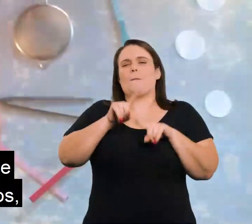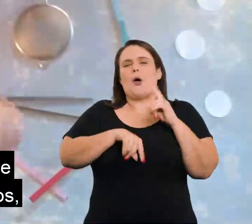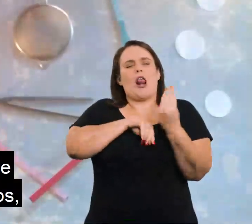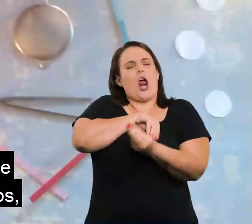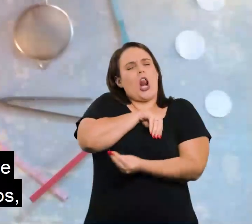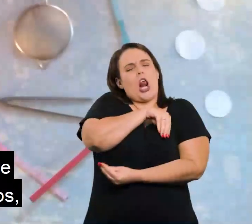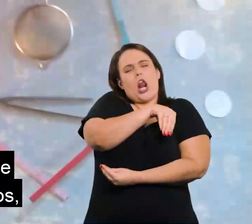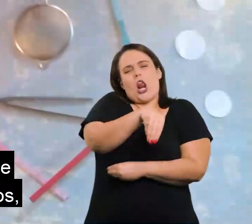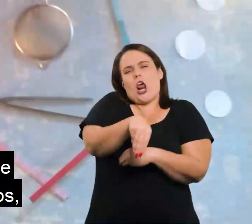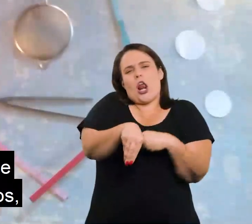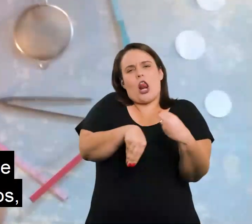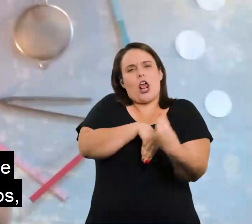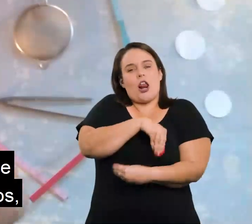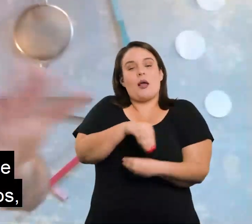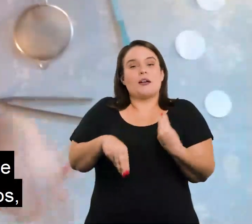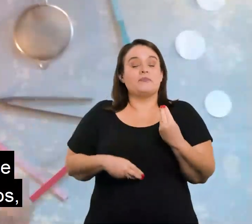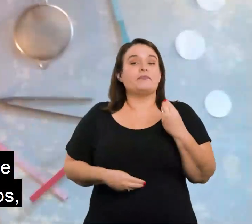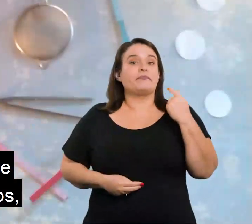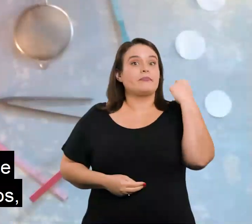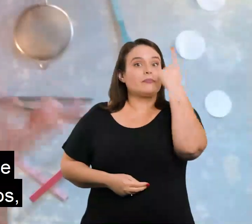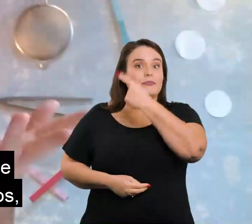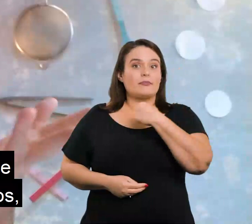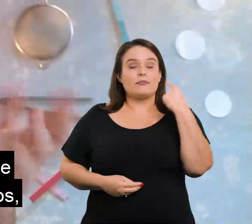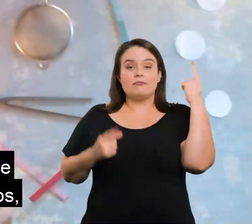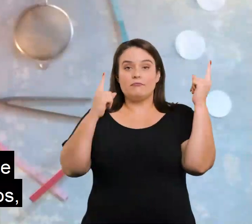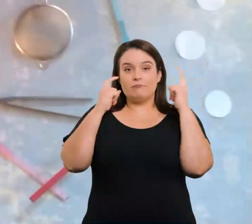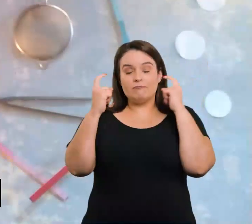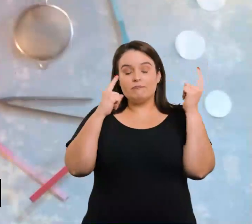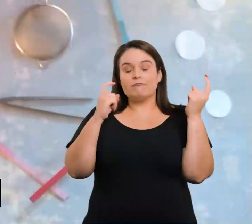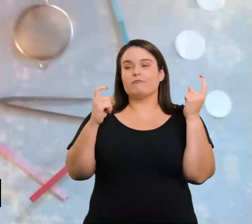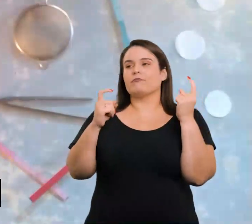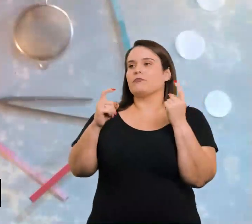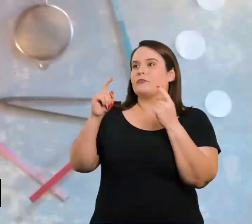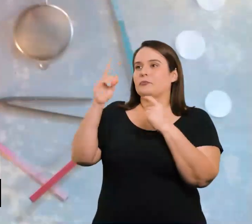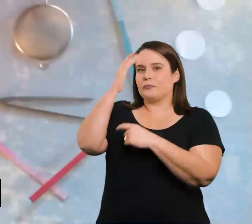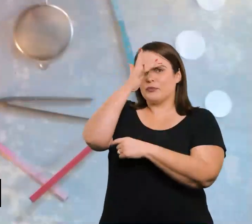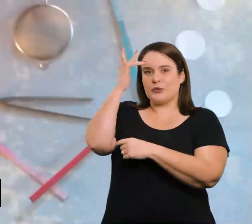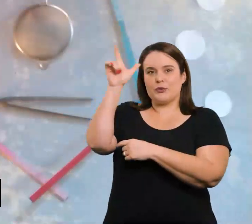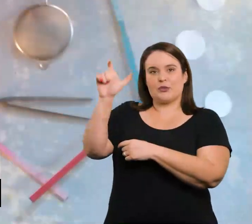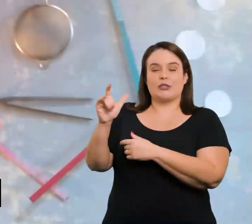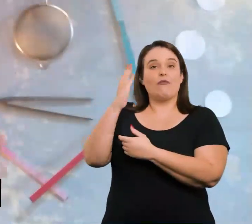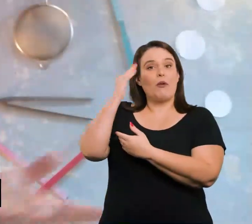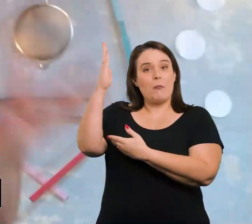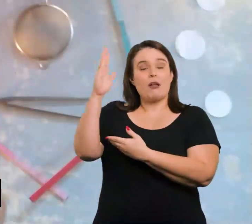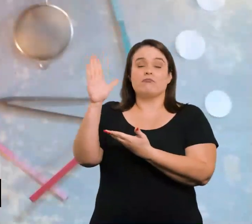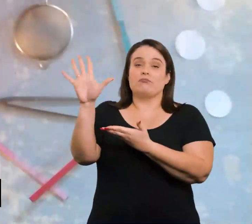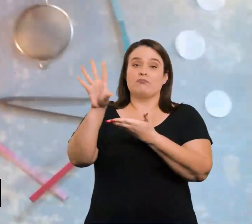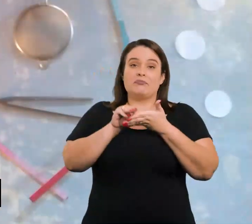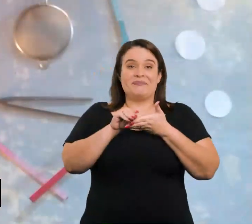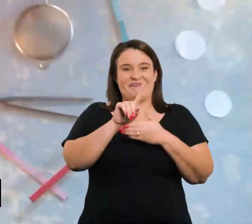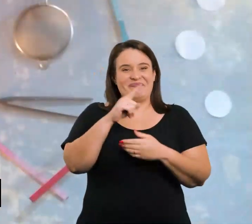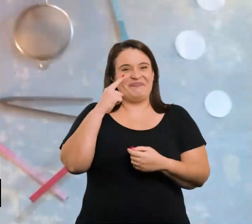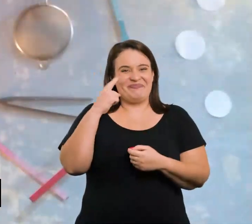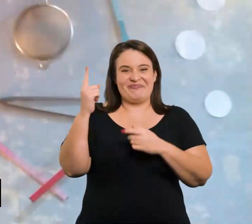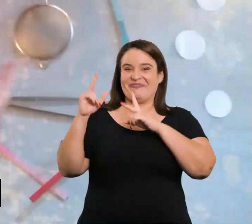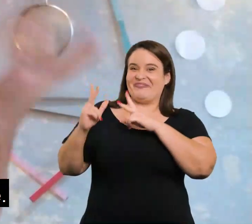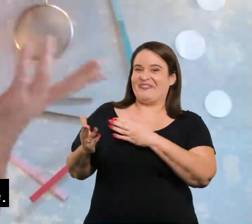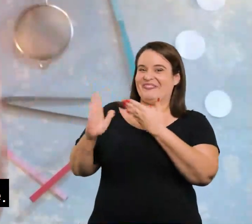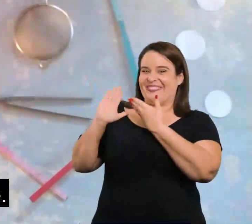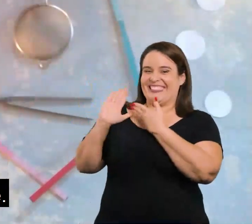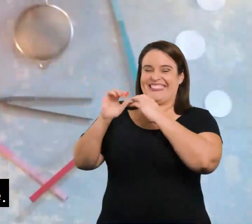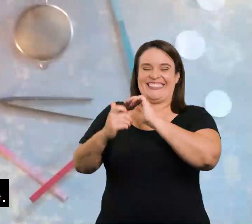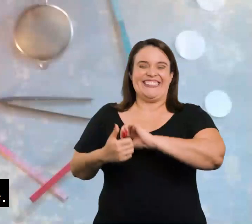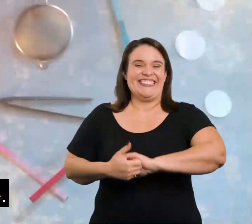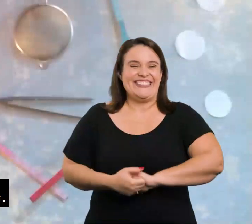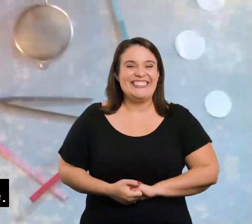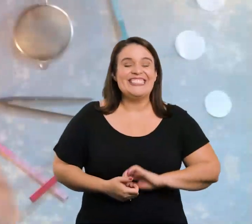juntar um monte de objetos e materiais para criar rostos, copiar rostos de gente famosa, criando desenhos e esculturas, como